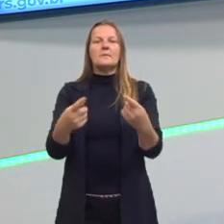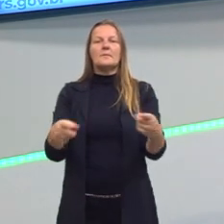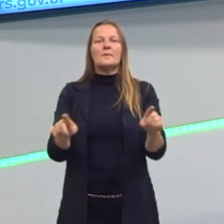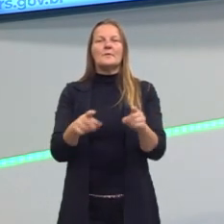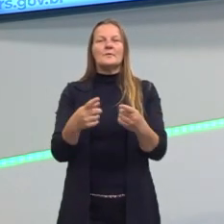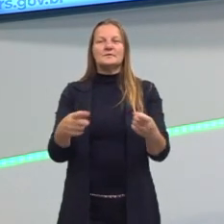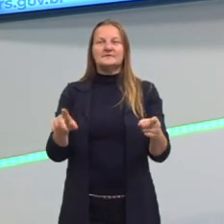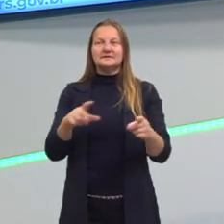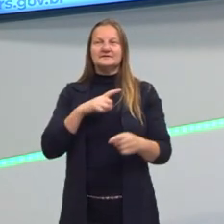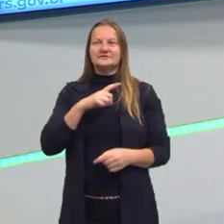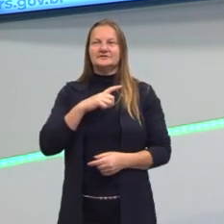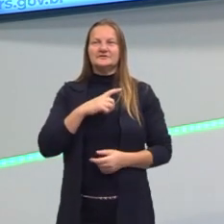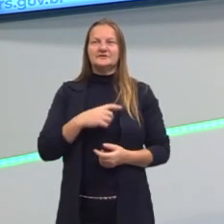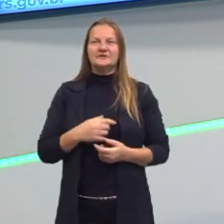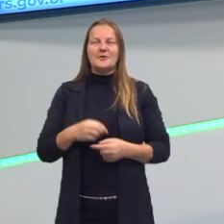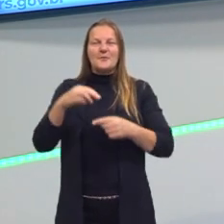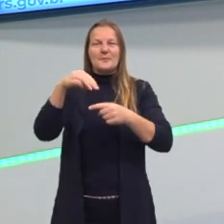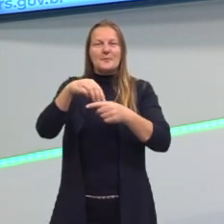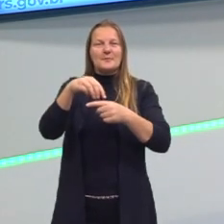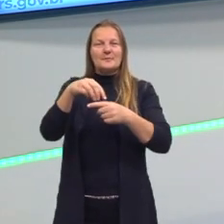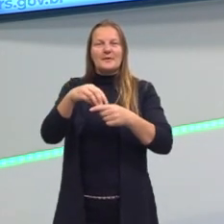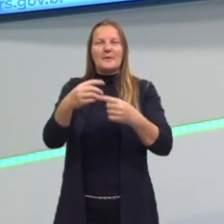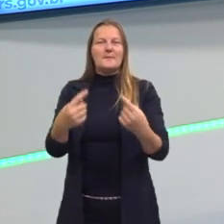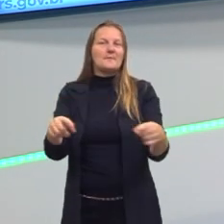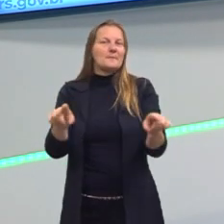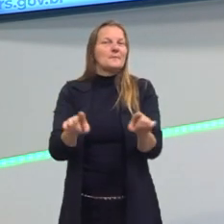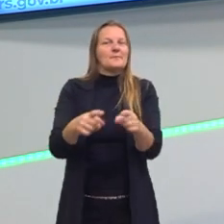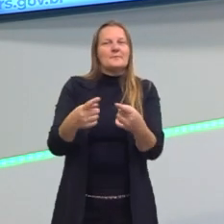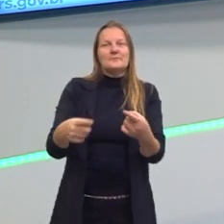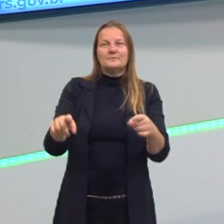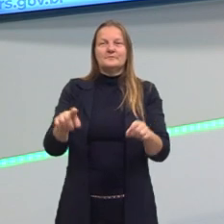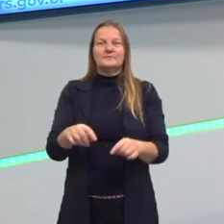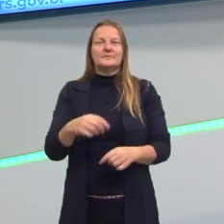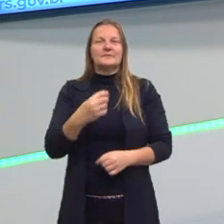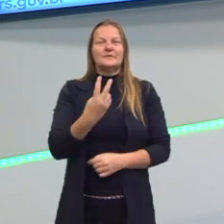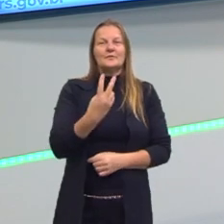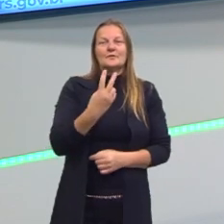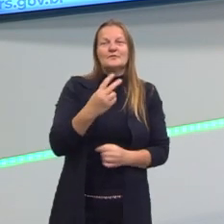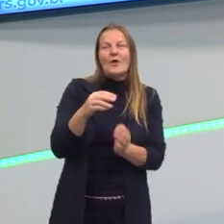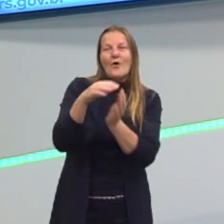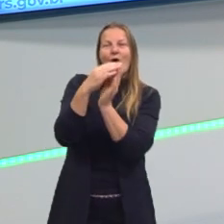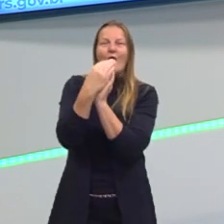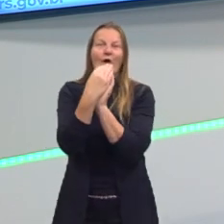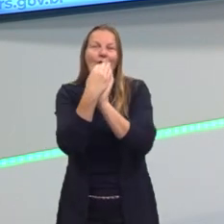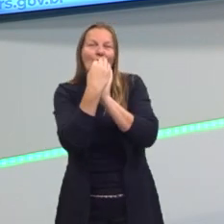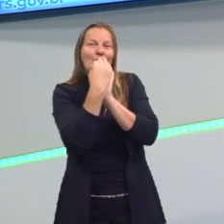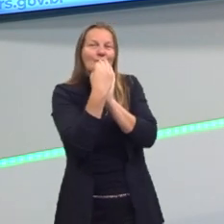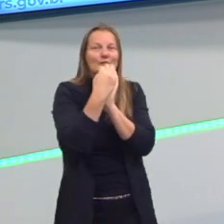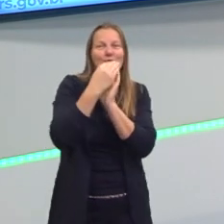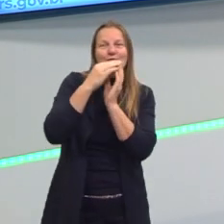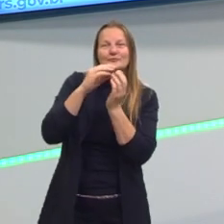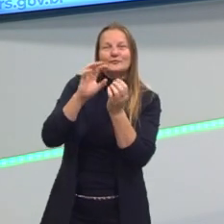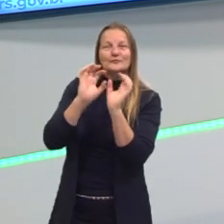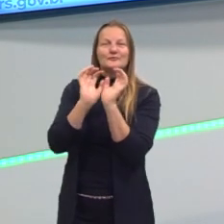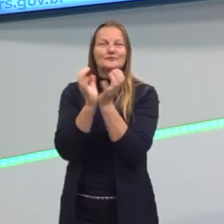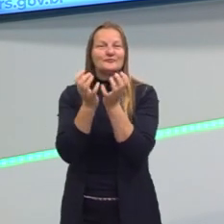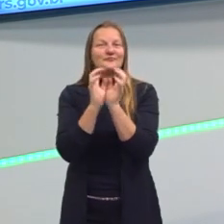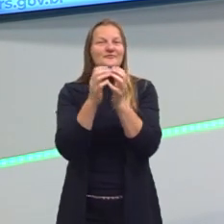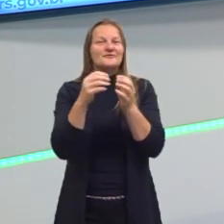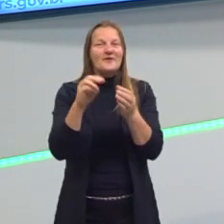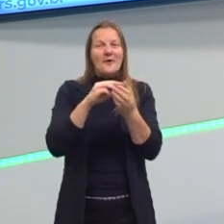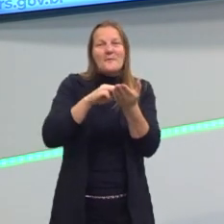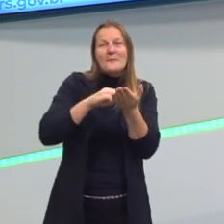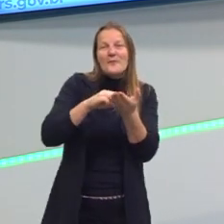fazia sobre o Big Mac, que era dois hambúrgueres, alface, queijo, molho